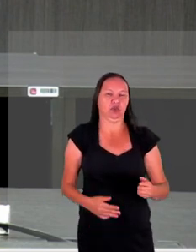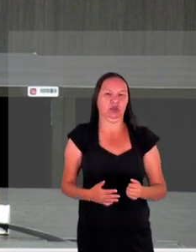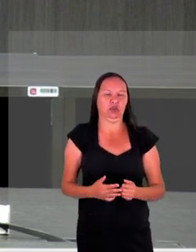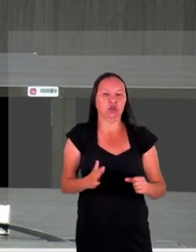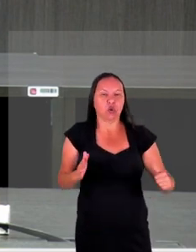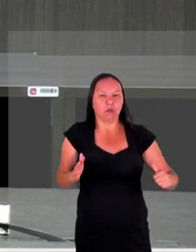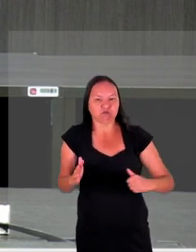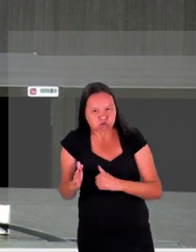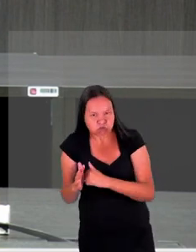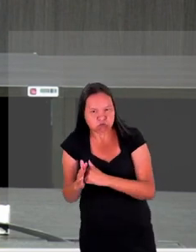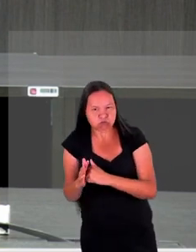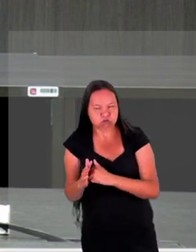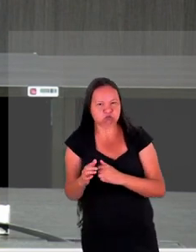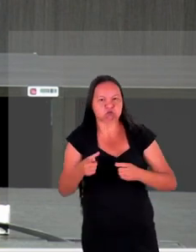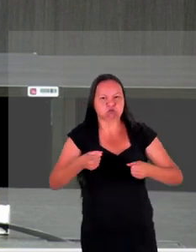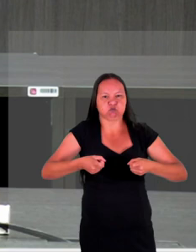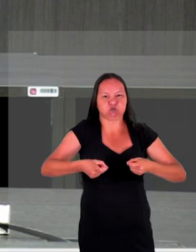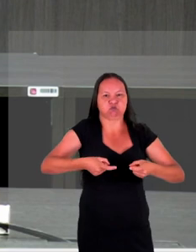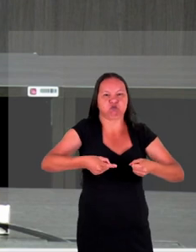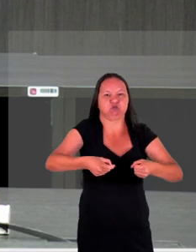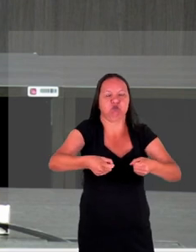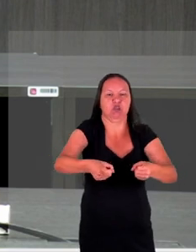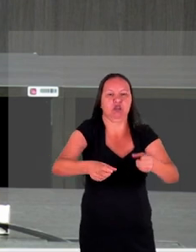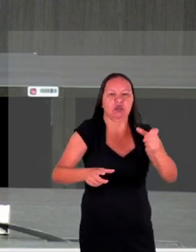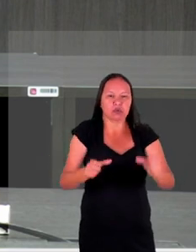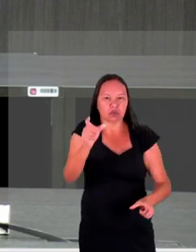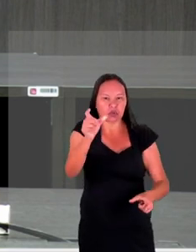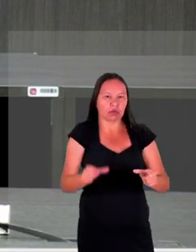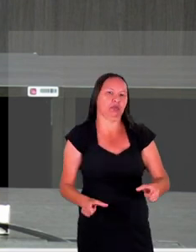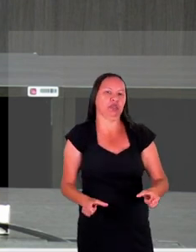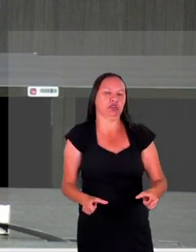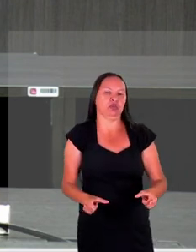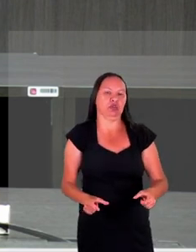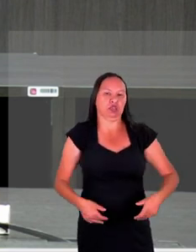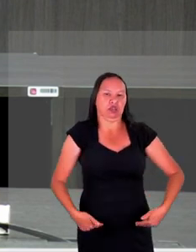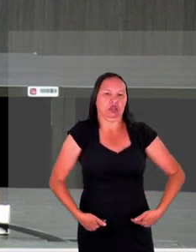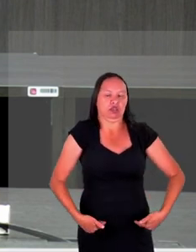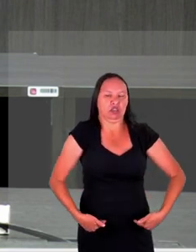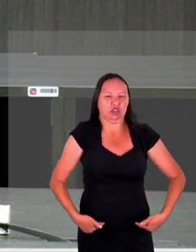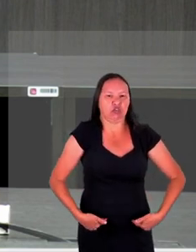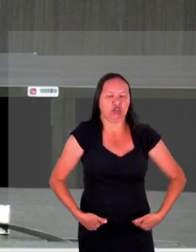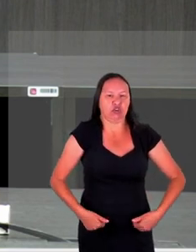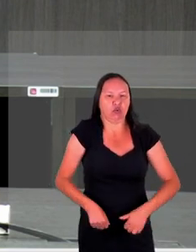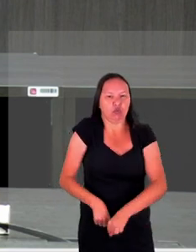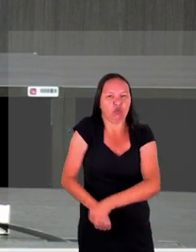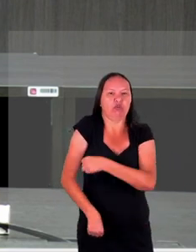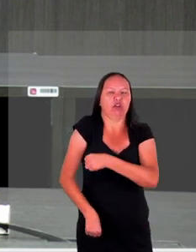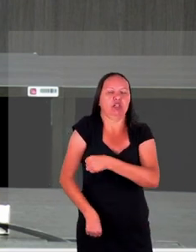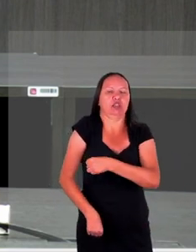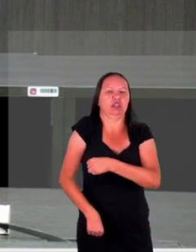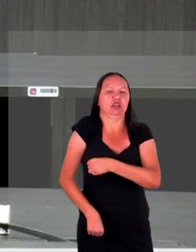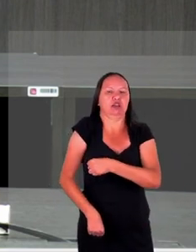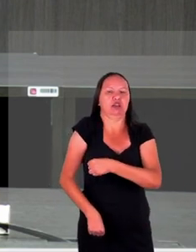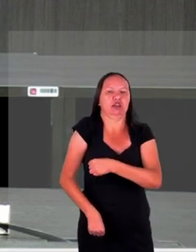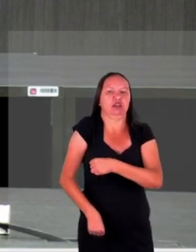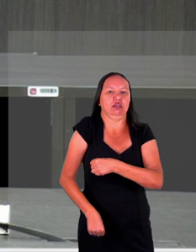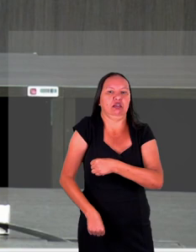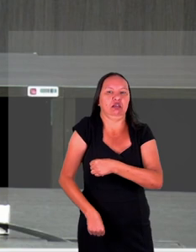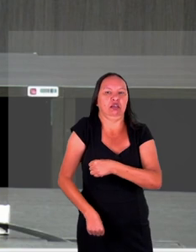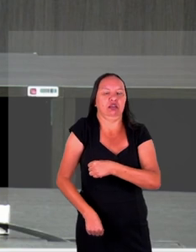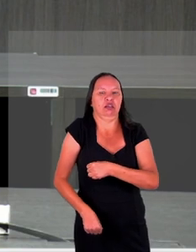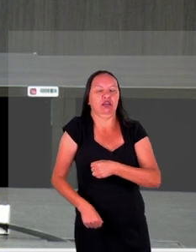os impactos da violência sobre as vítimas então é uma maneira que nós achamos de tentar